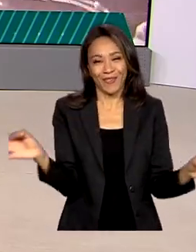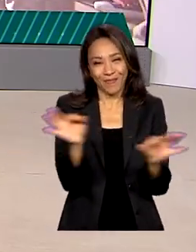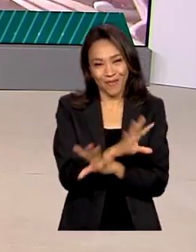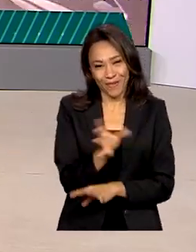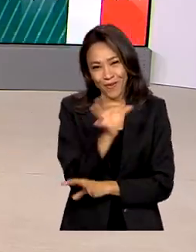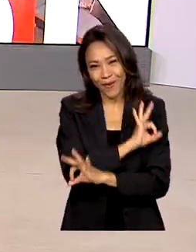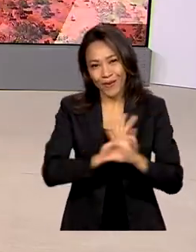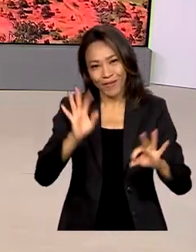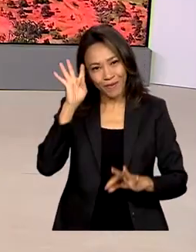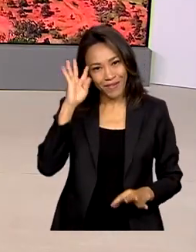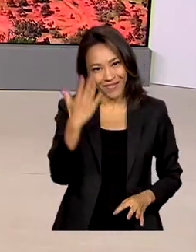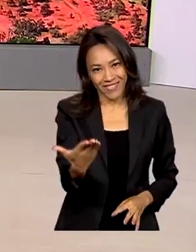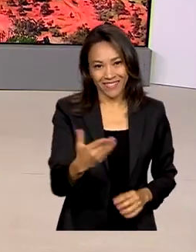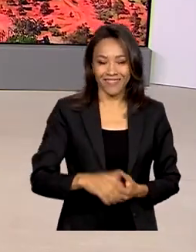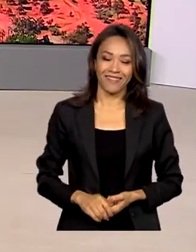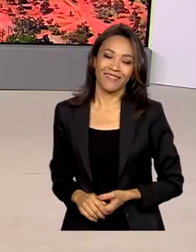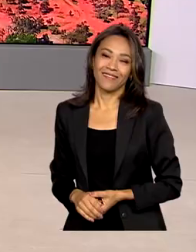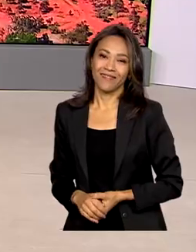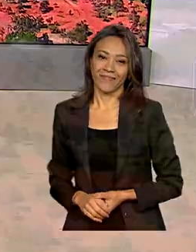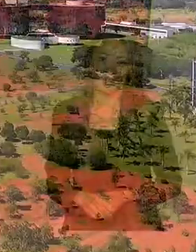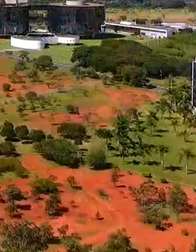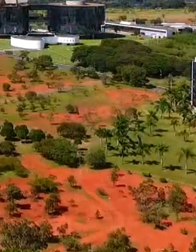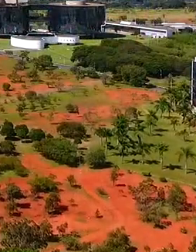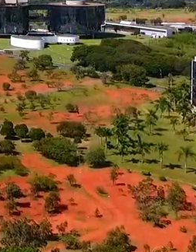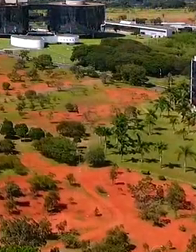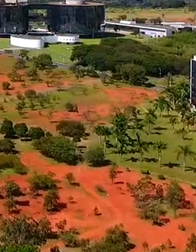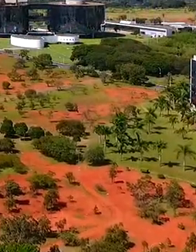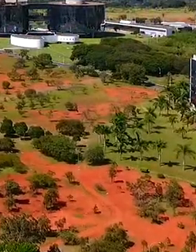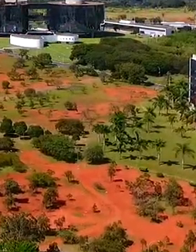quarta-feira para você. E